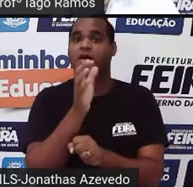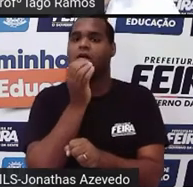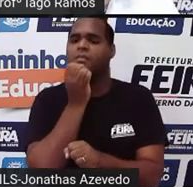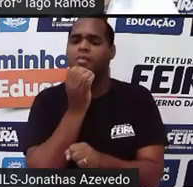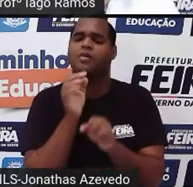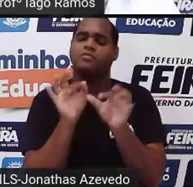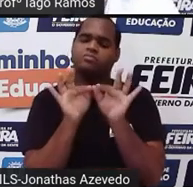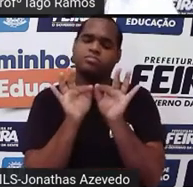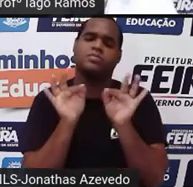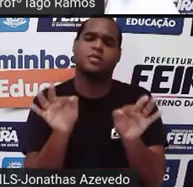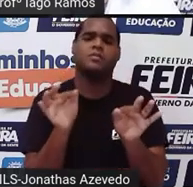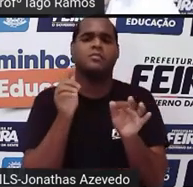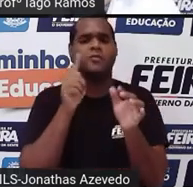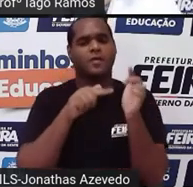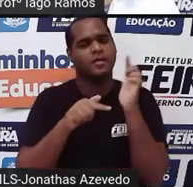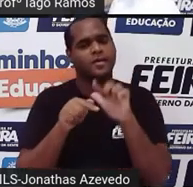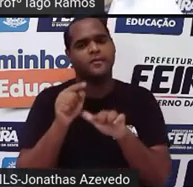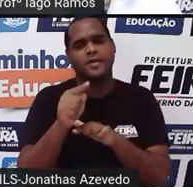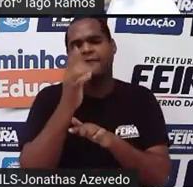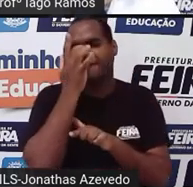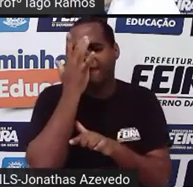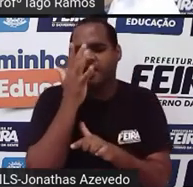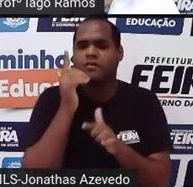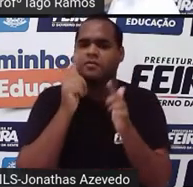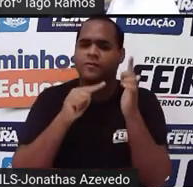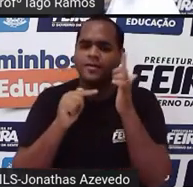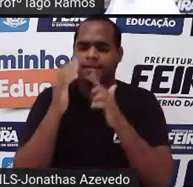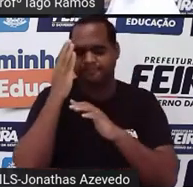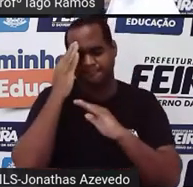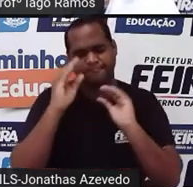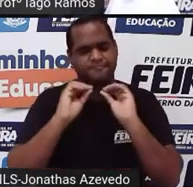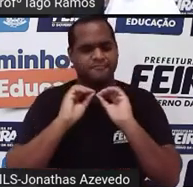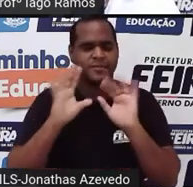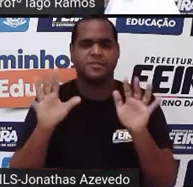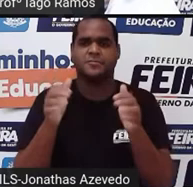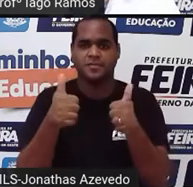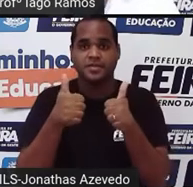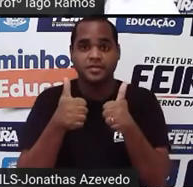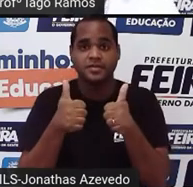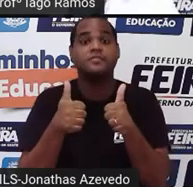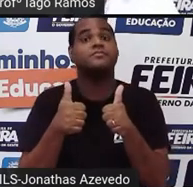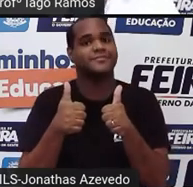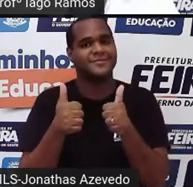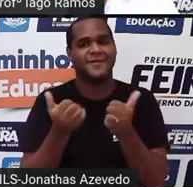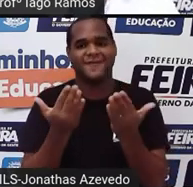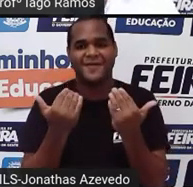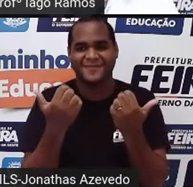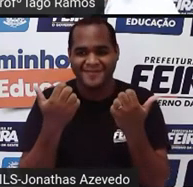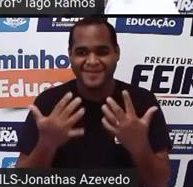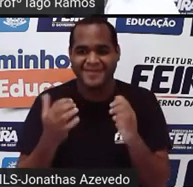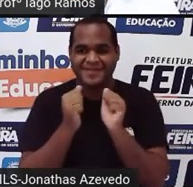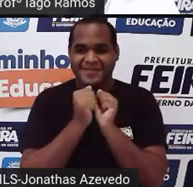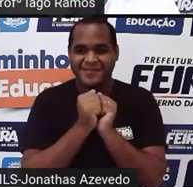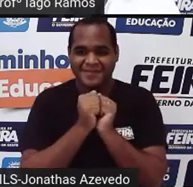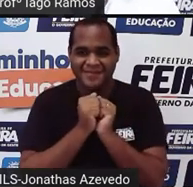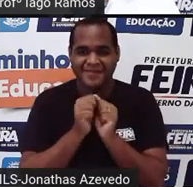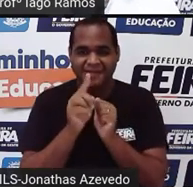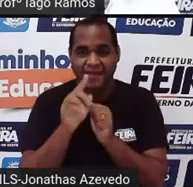simples, muito fácil de ser entendido, tá bom? Então, vamos juntos aqui, ó,